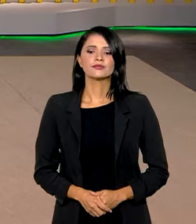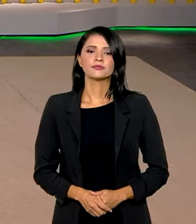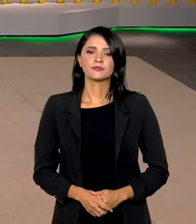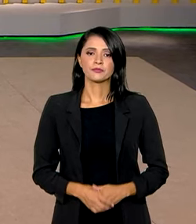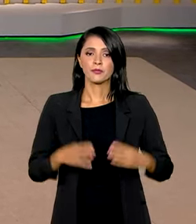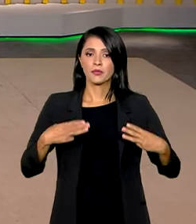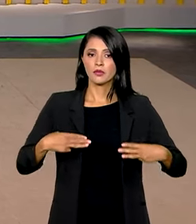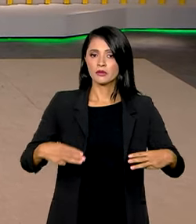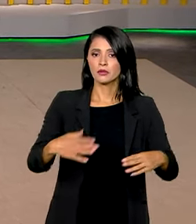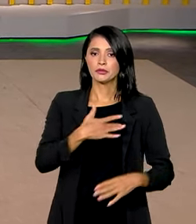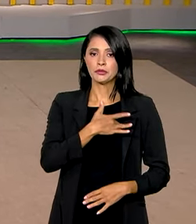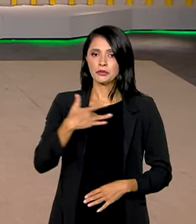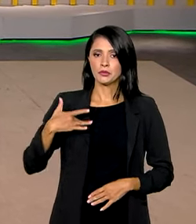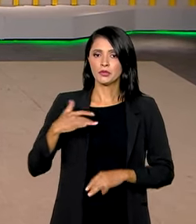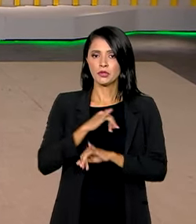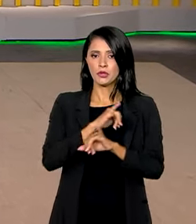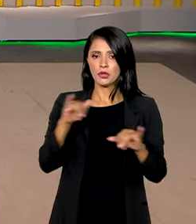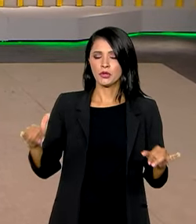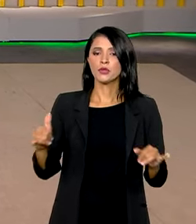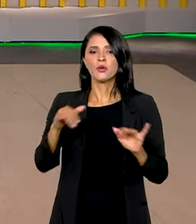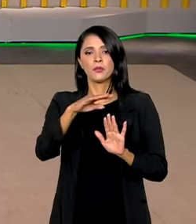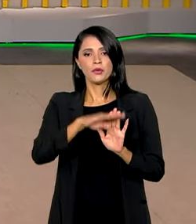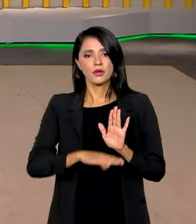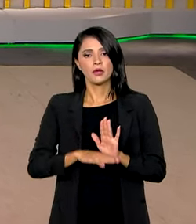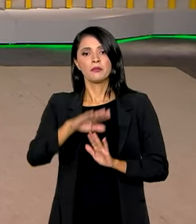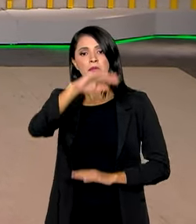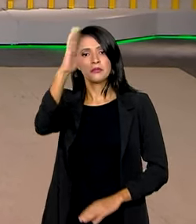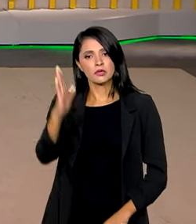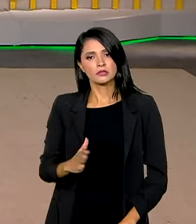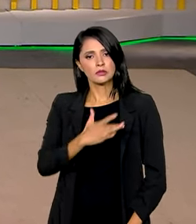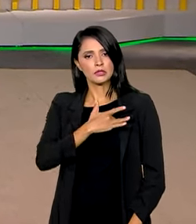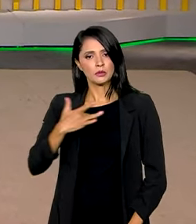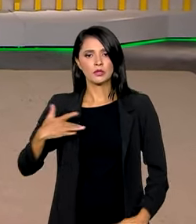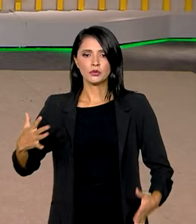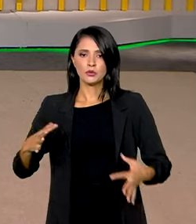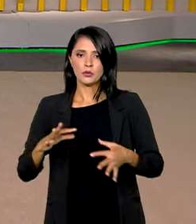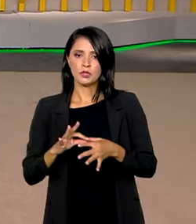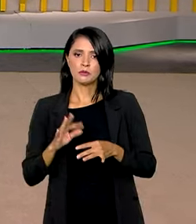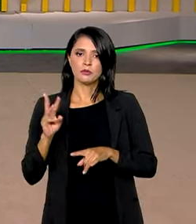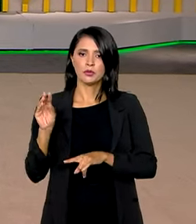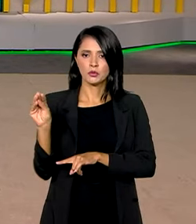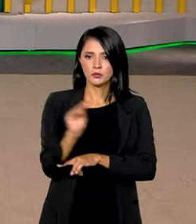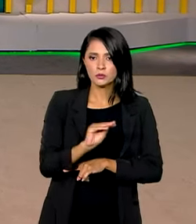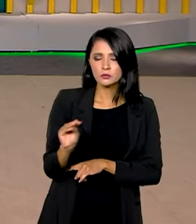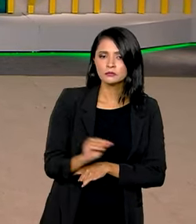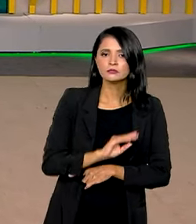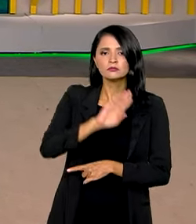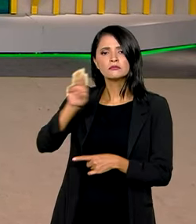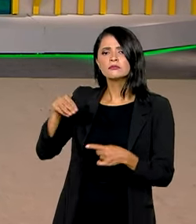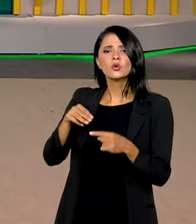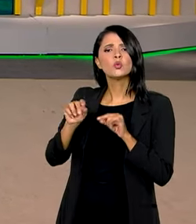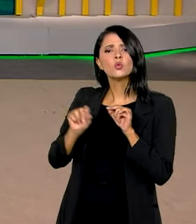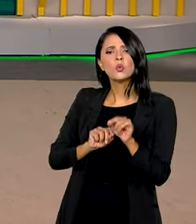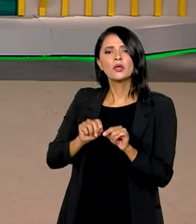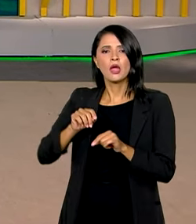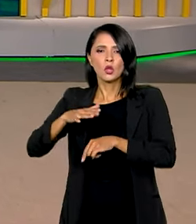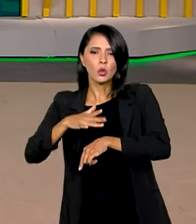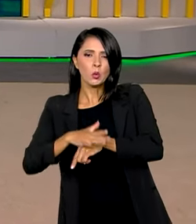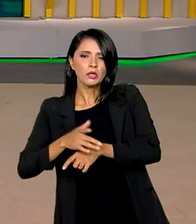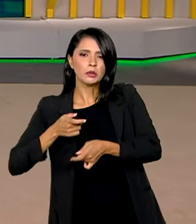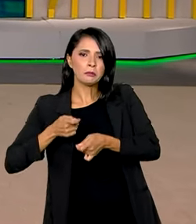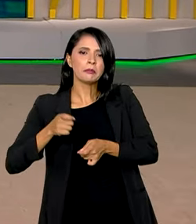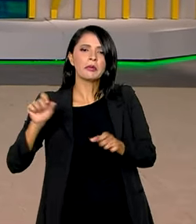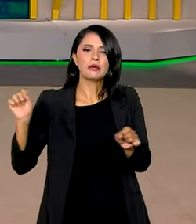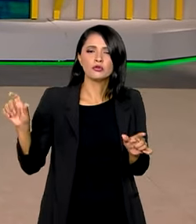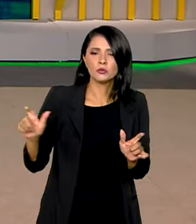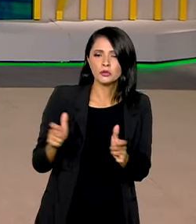O Ministério da Saúde lançou o programa Brasil Saudável, Unir para Cuidar. A meta é controlar doenças e infecções